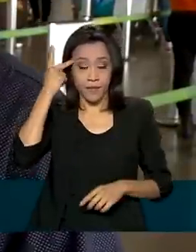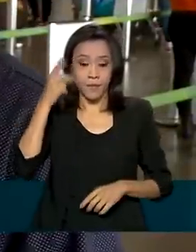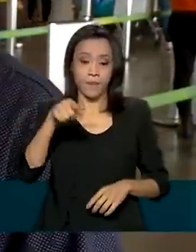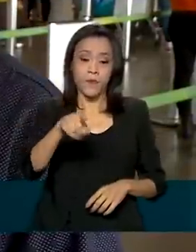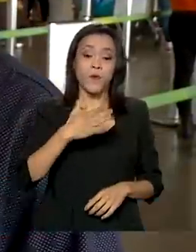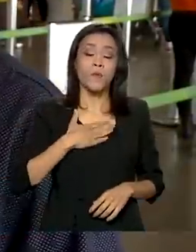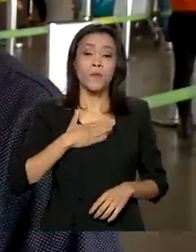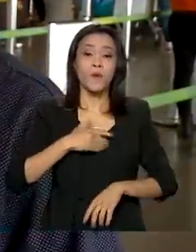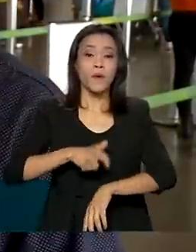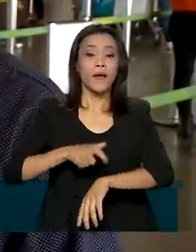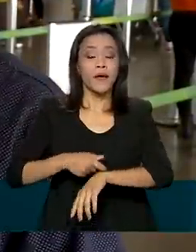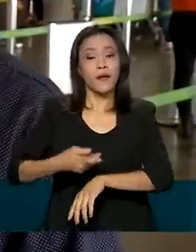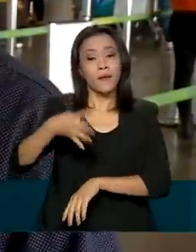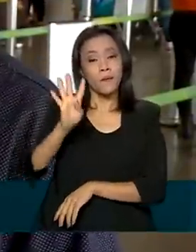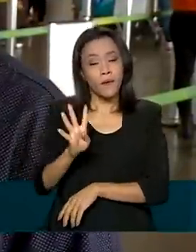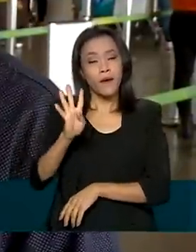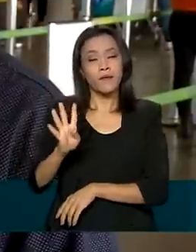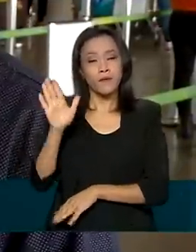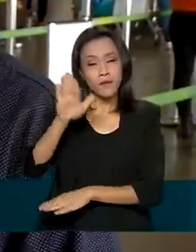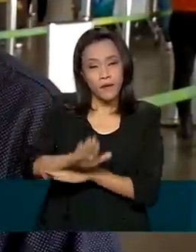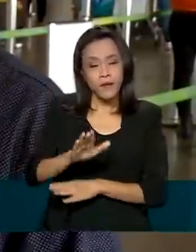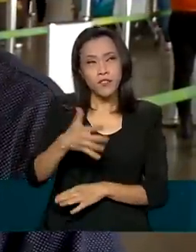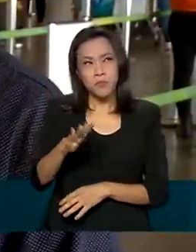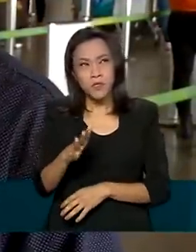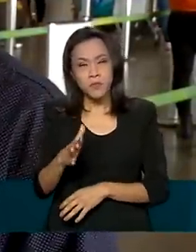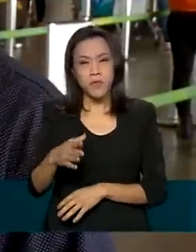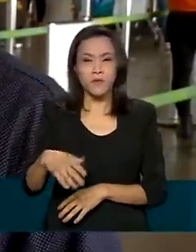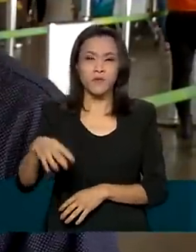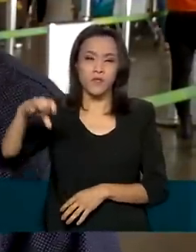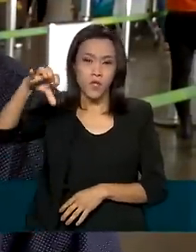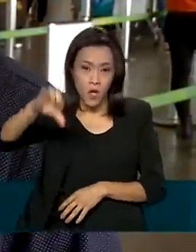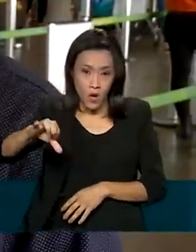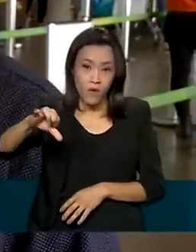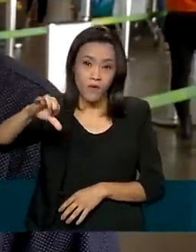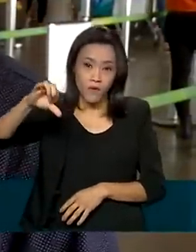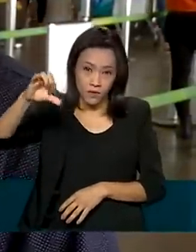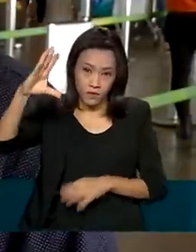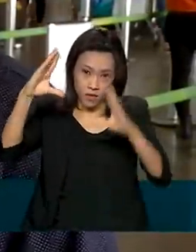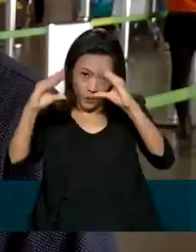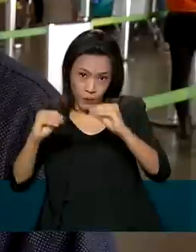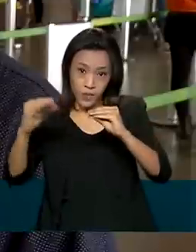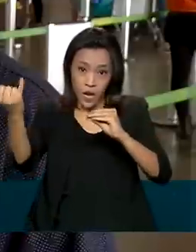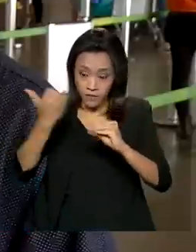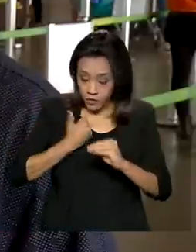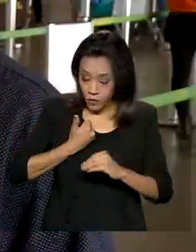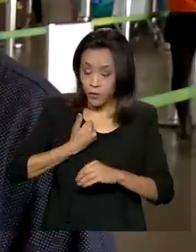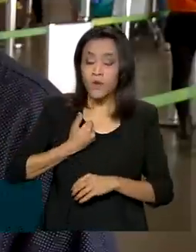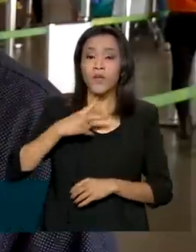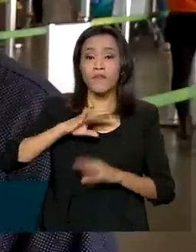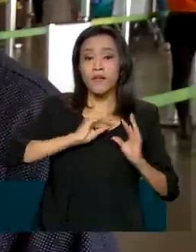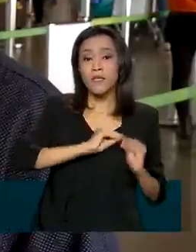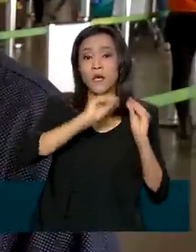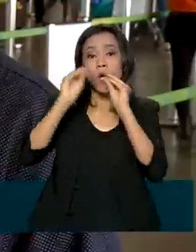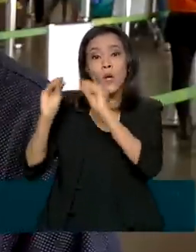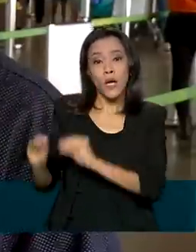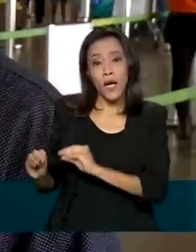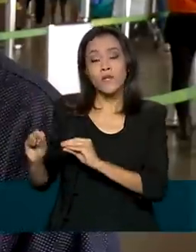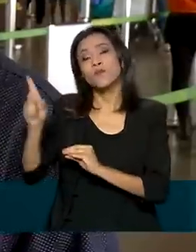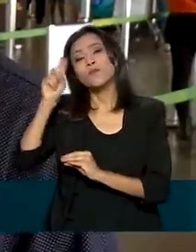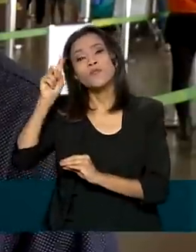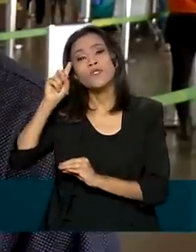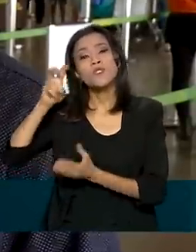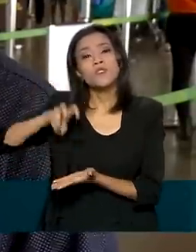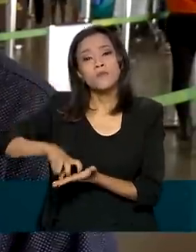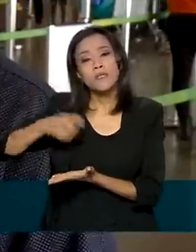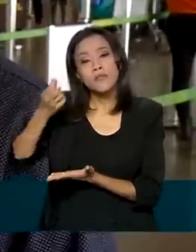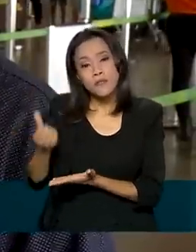para as 16 horas. Quando foi por volta das 21, eu recebi um e-mail dizendo que seria remarcado para o dia seguinte, às 6 da manhã.